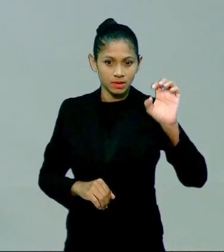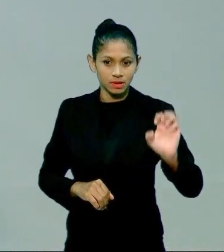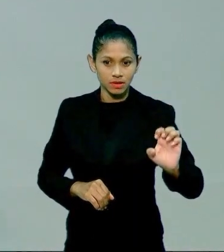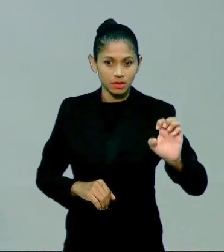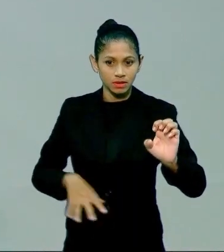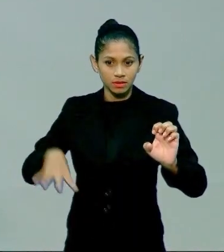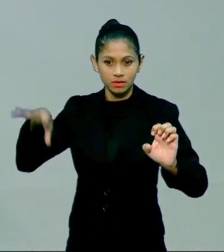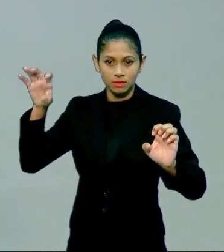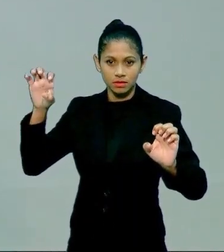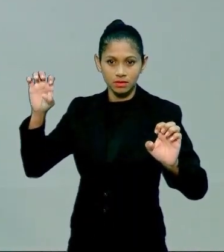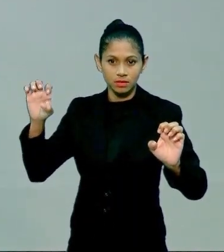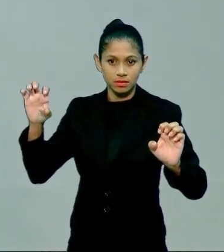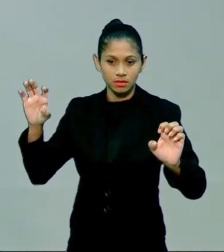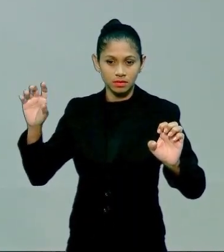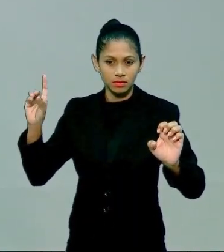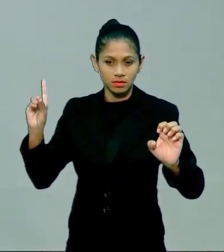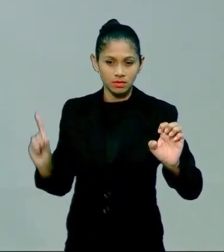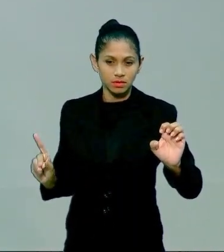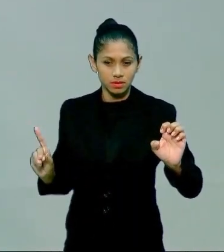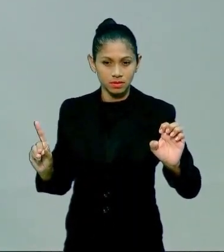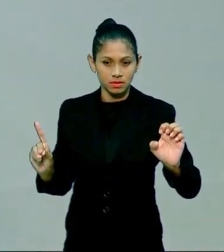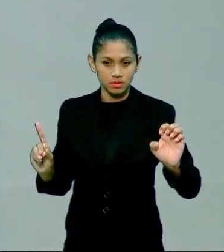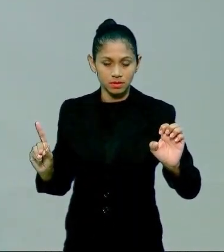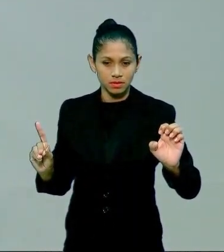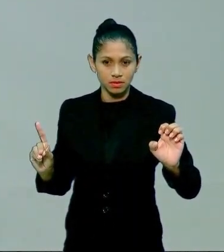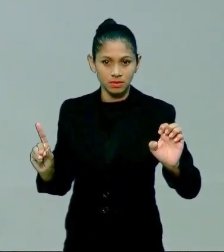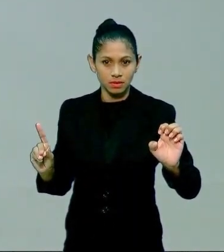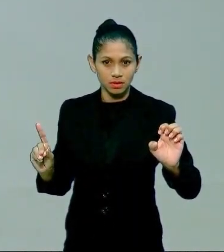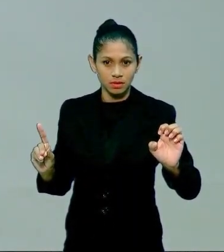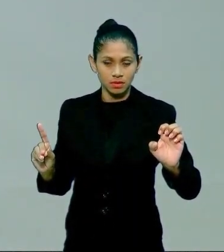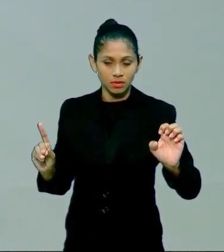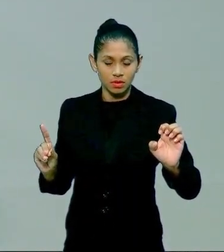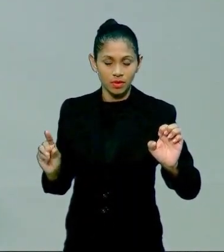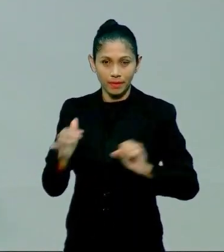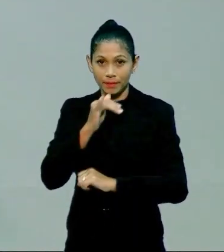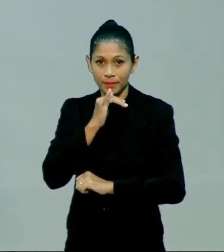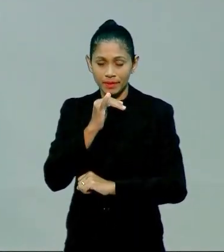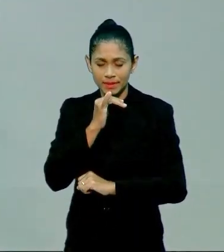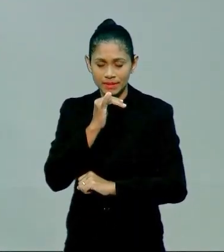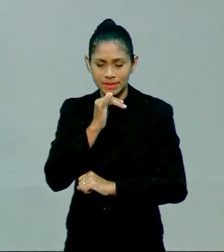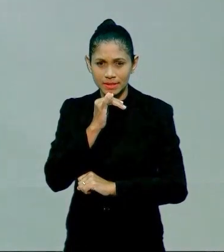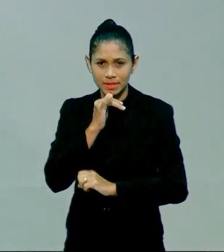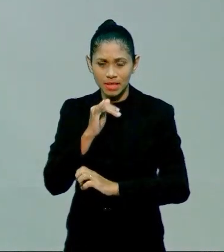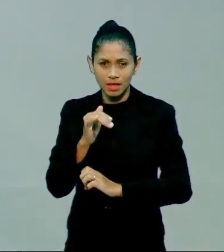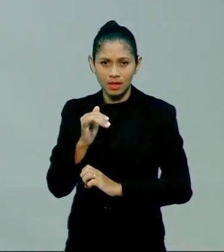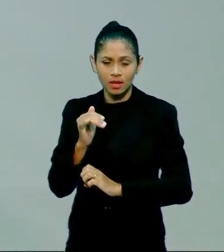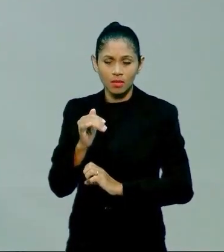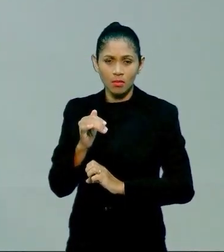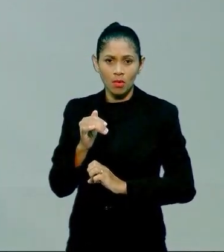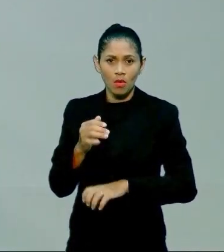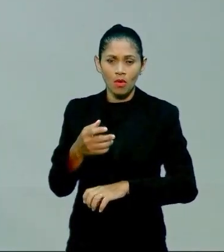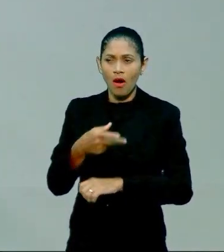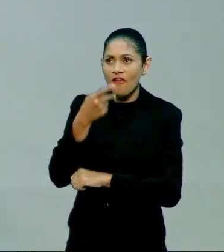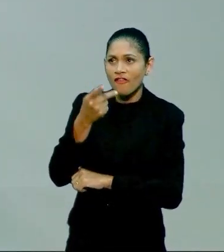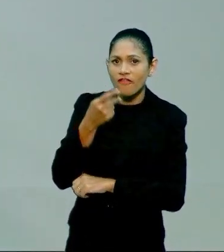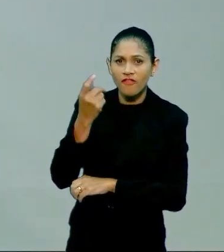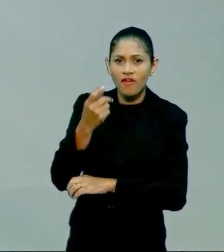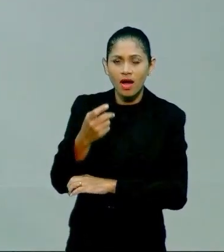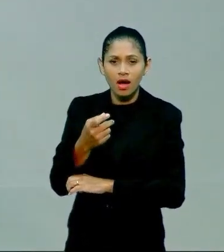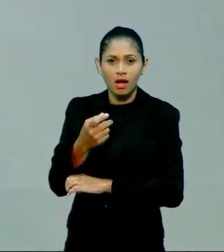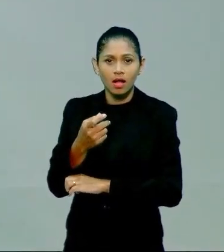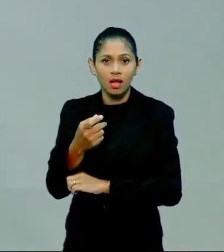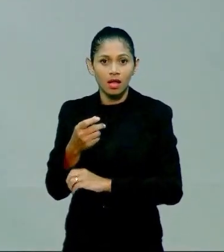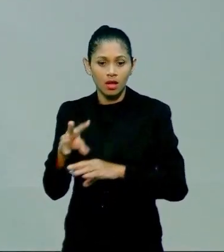aí quando eu falo terra todo mundo vai para um lado quando eu falo mar todo mundo vai para o outro mas isso em um aspecto histórico que a gente vai abordando